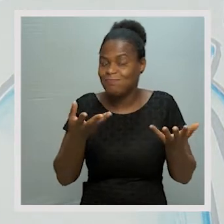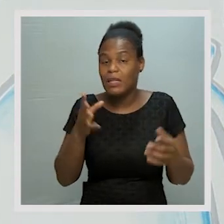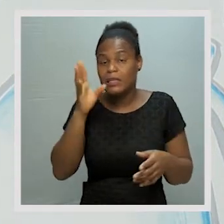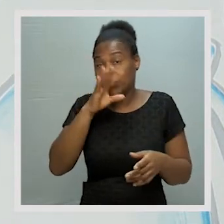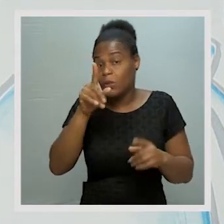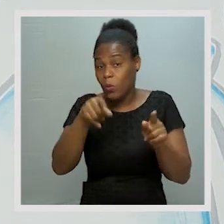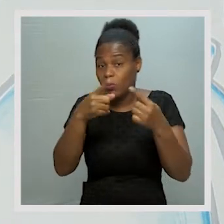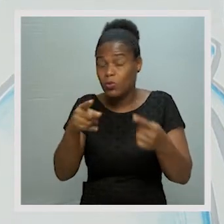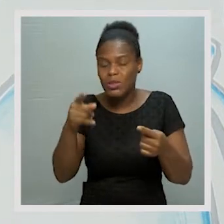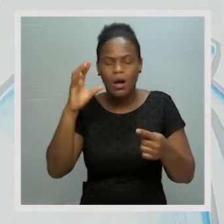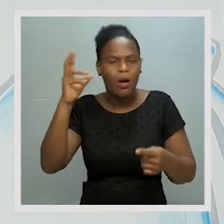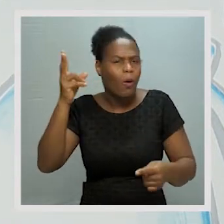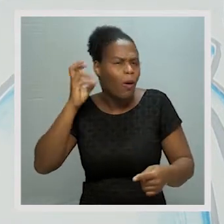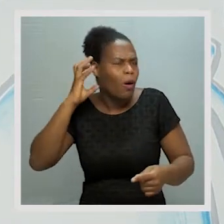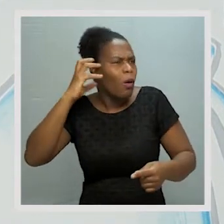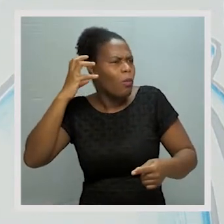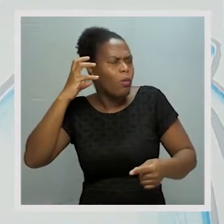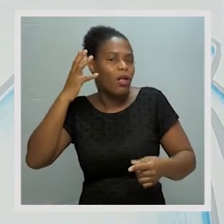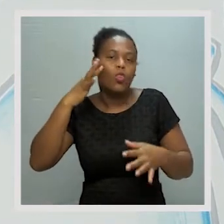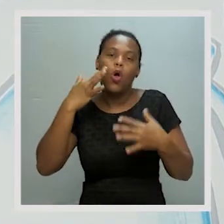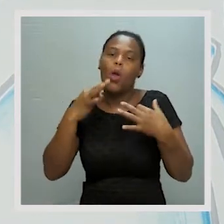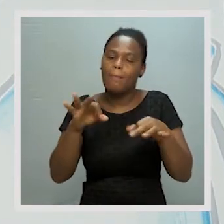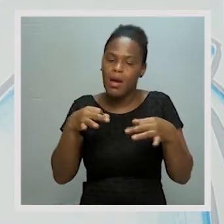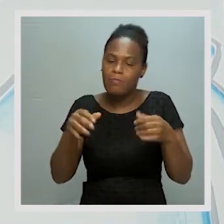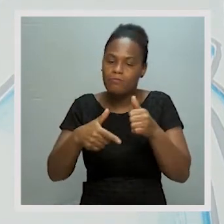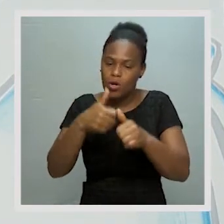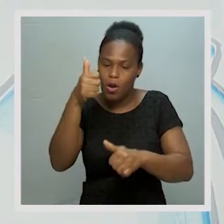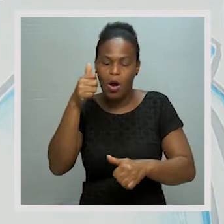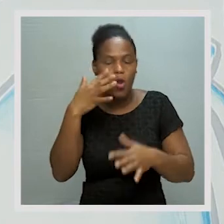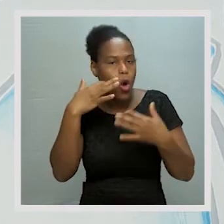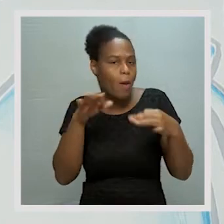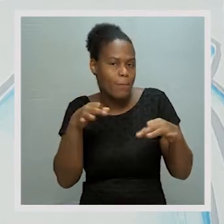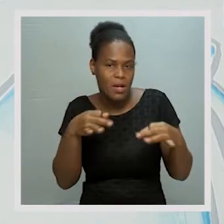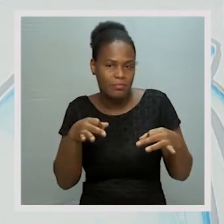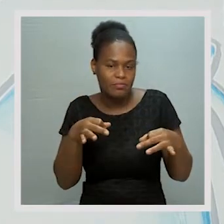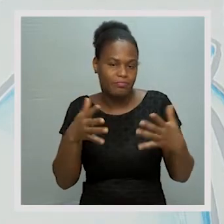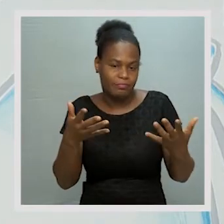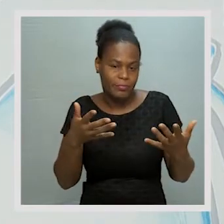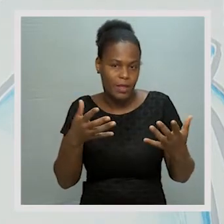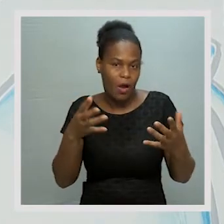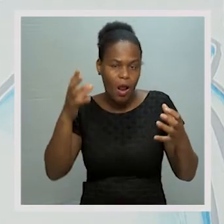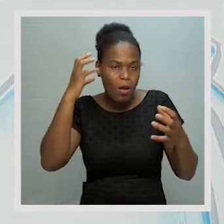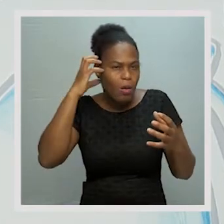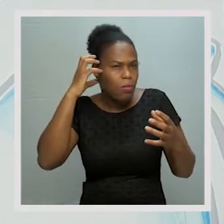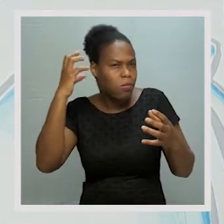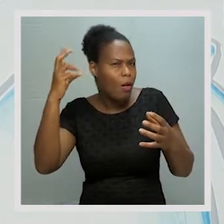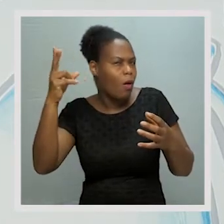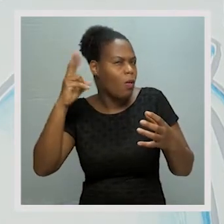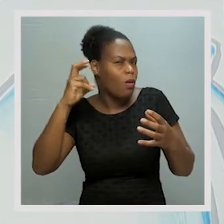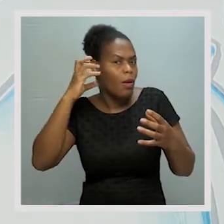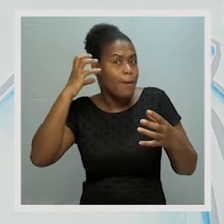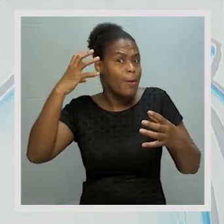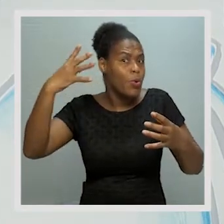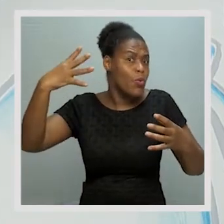Então, ouvir a música com o volume normal é que é o correto. Estar assim, a